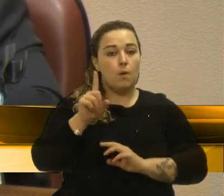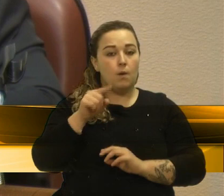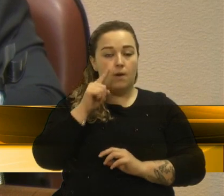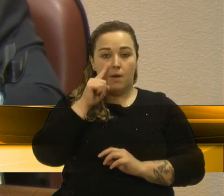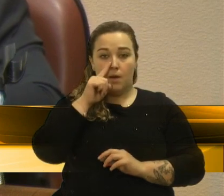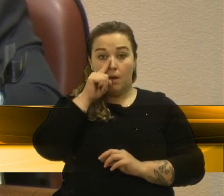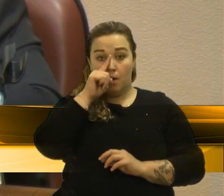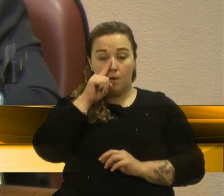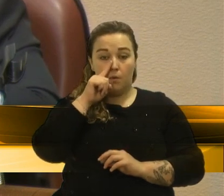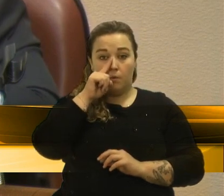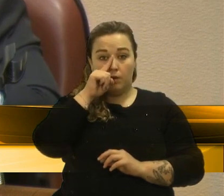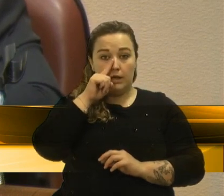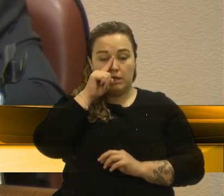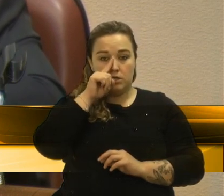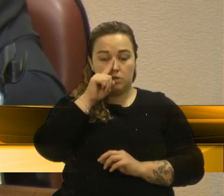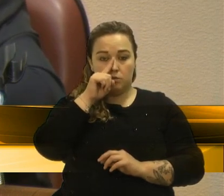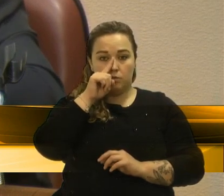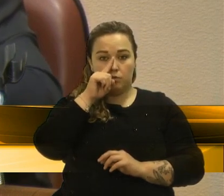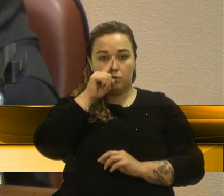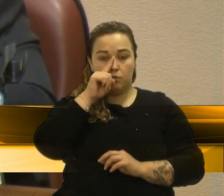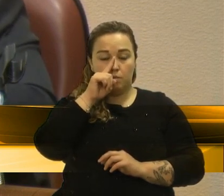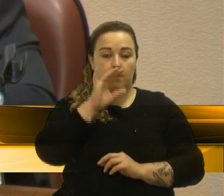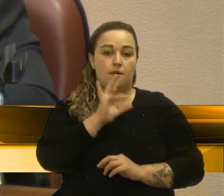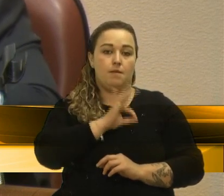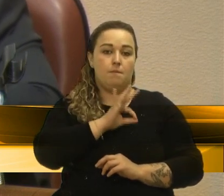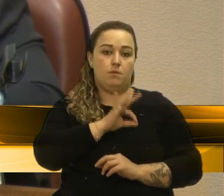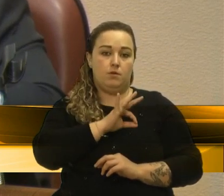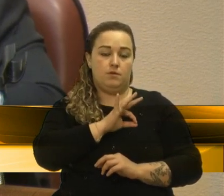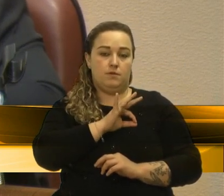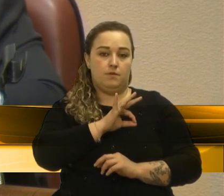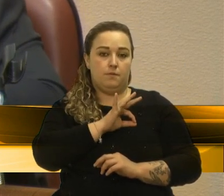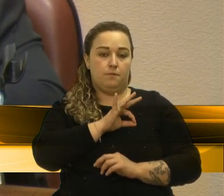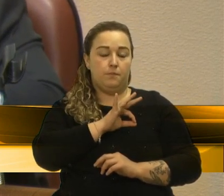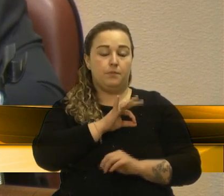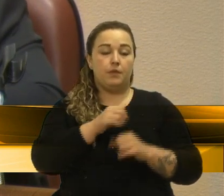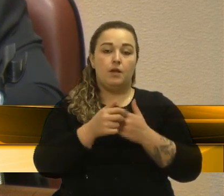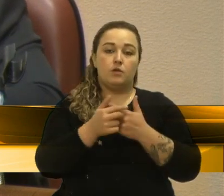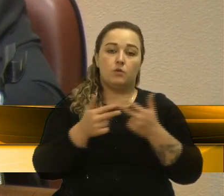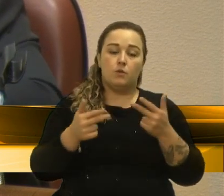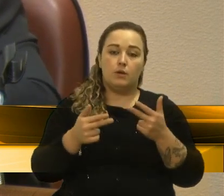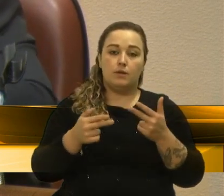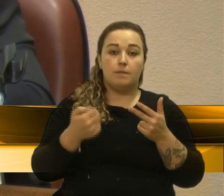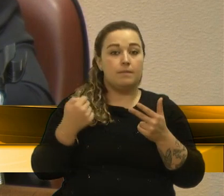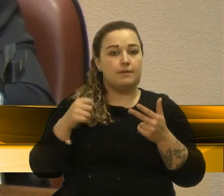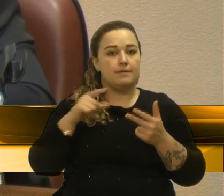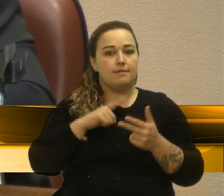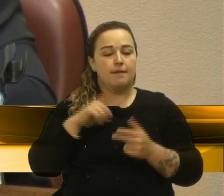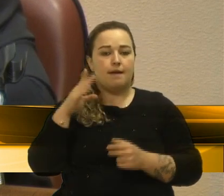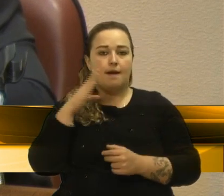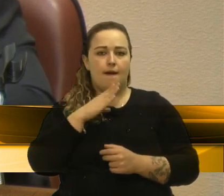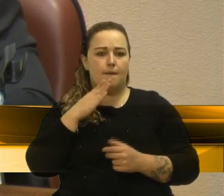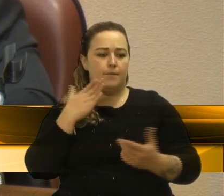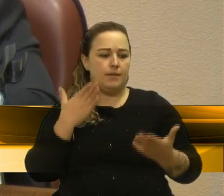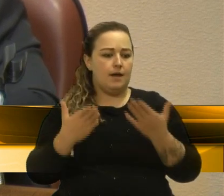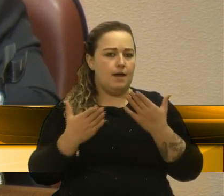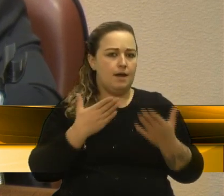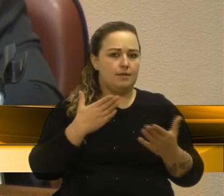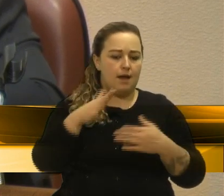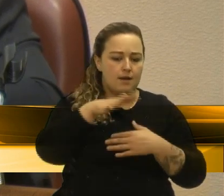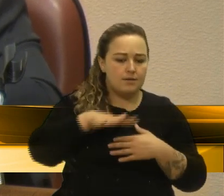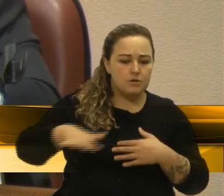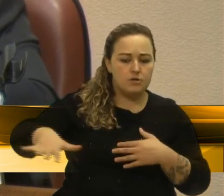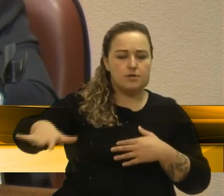uma ação policial, das consequências, da necessidade de uma rápida análise de cenário,